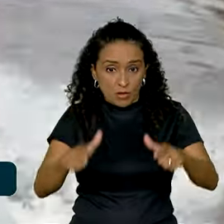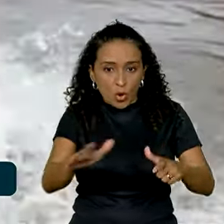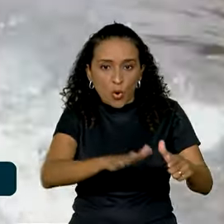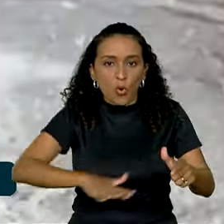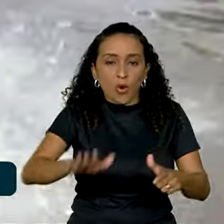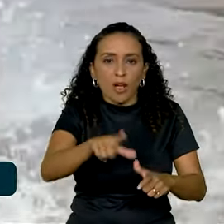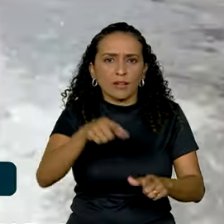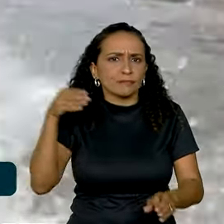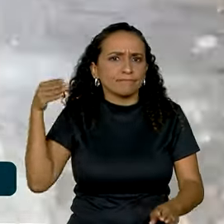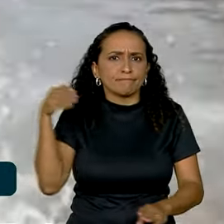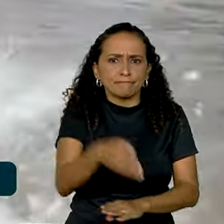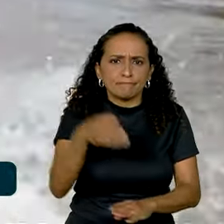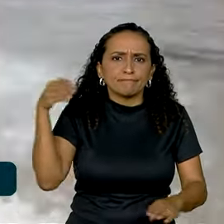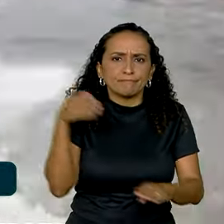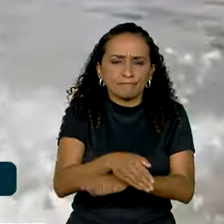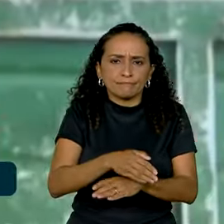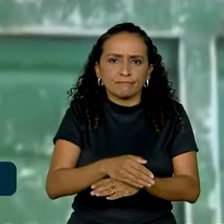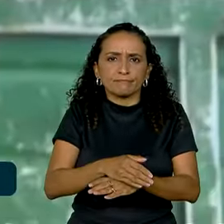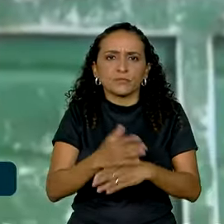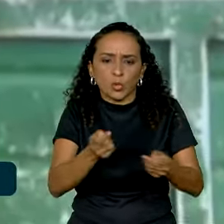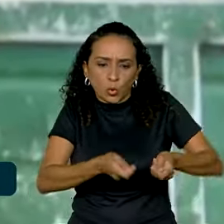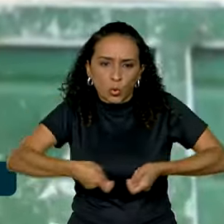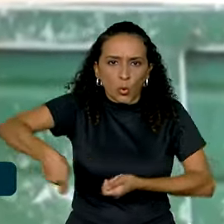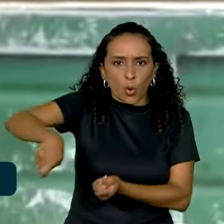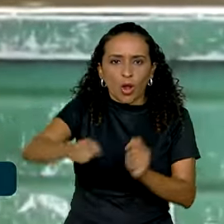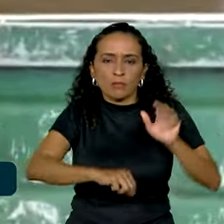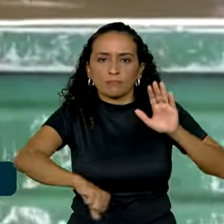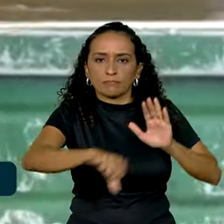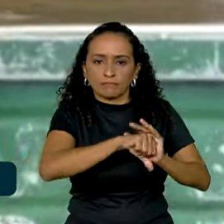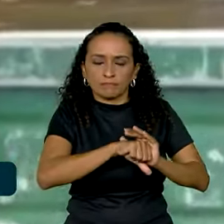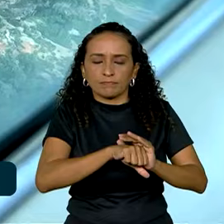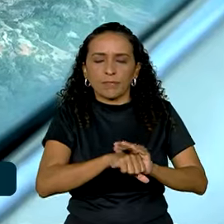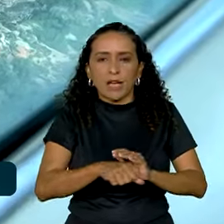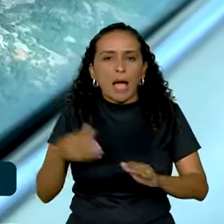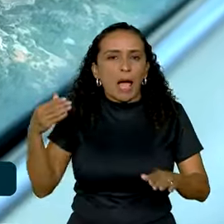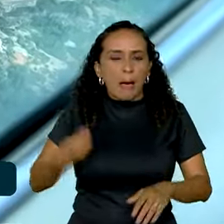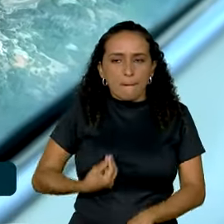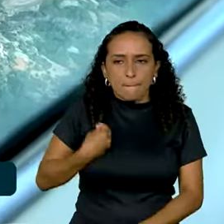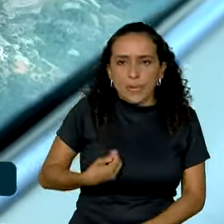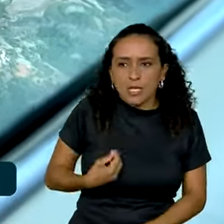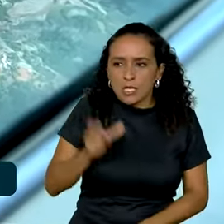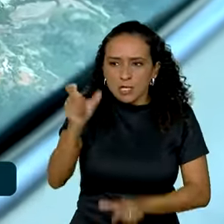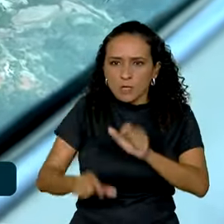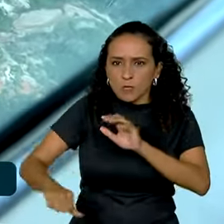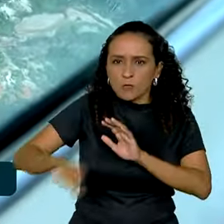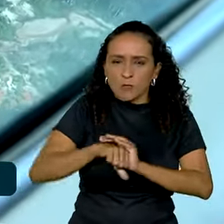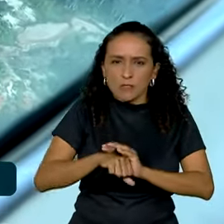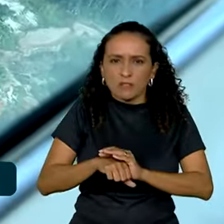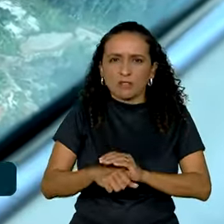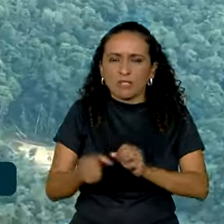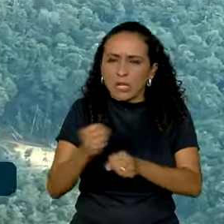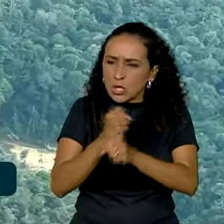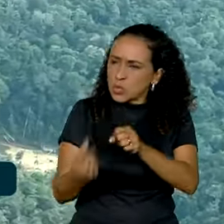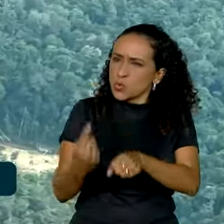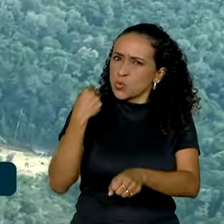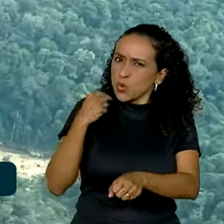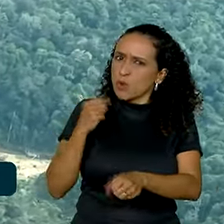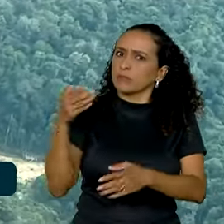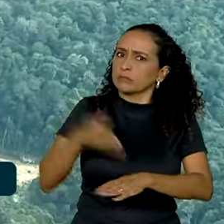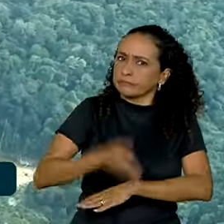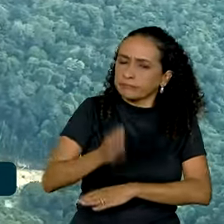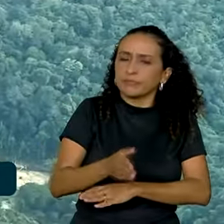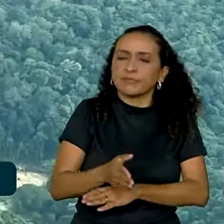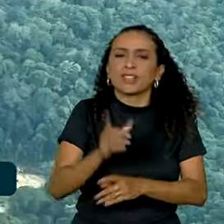é alvo há décadas do garimpo ilegal. A presença dos invasores, que se intensificou nos últimos anos, causa